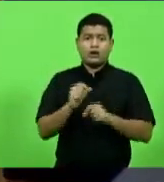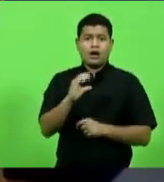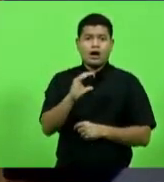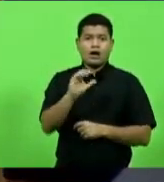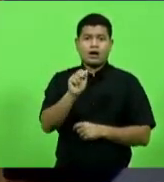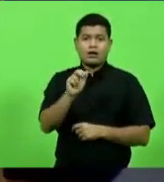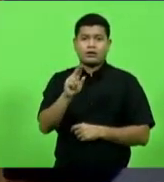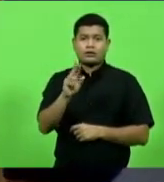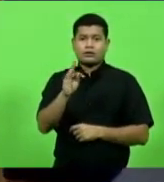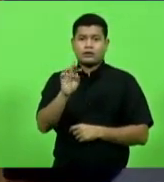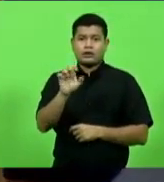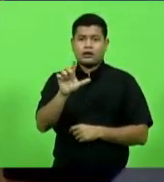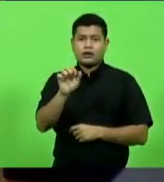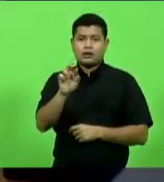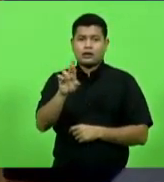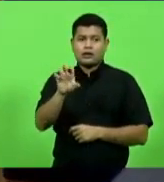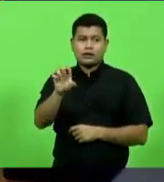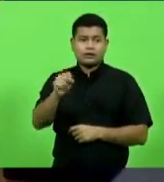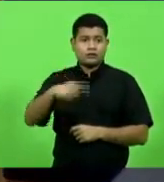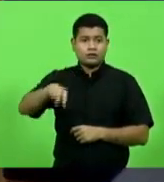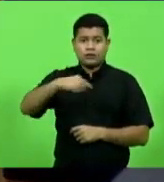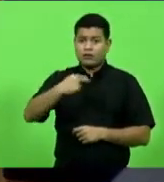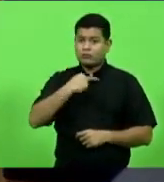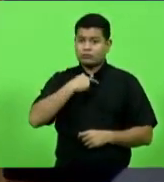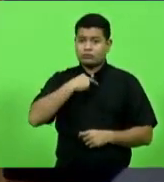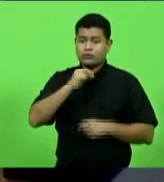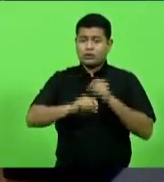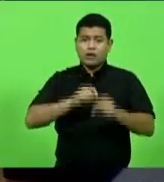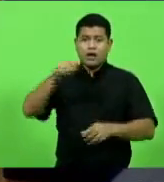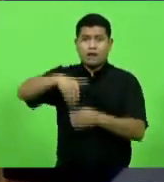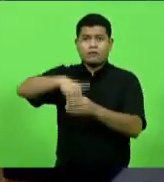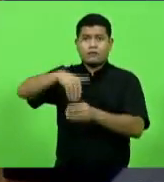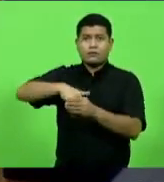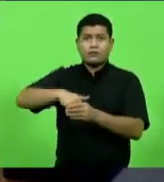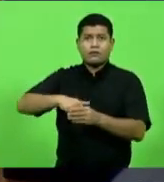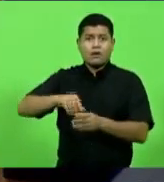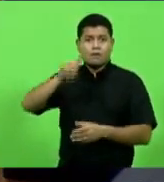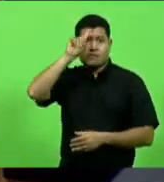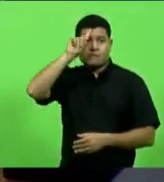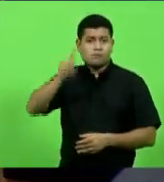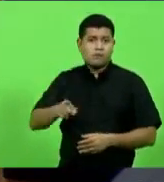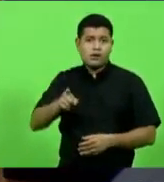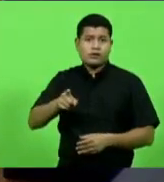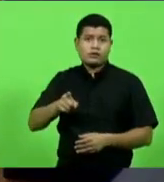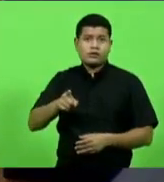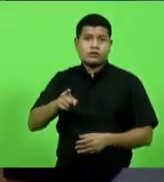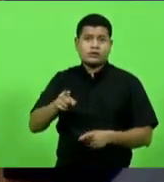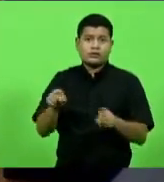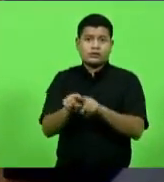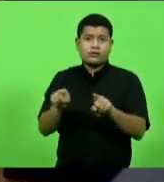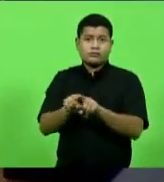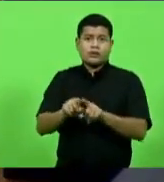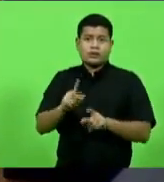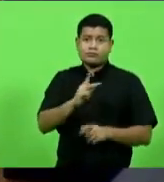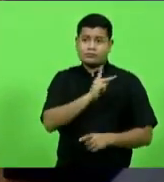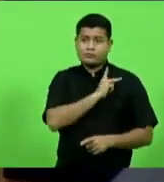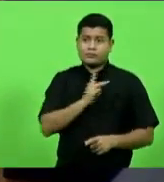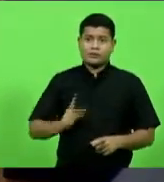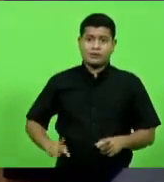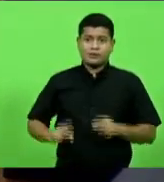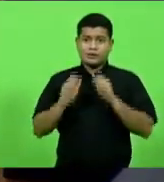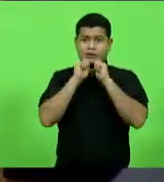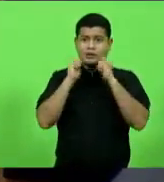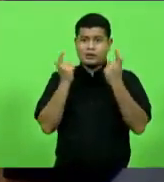nós não podíamos votar mandato e presidência da Assembleia na época, a